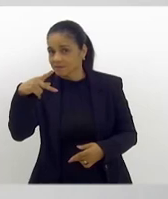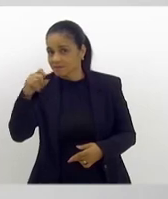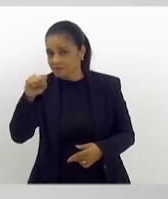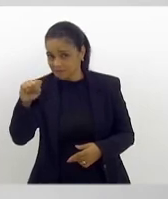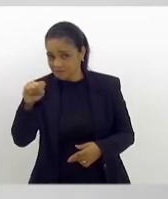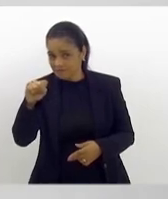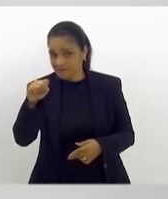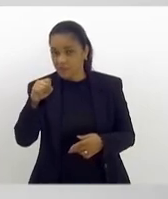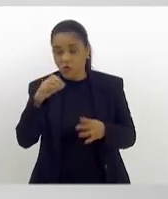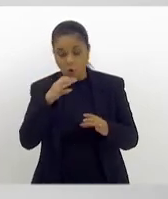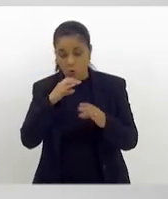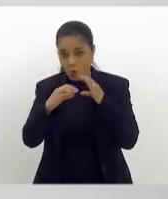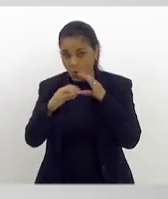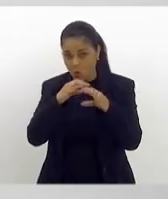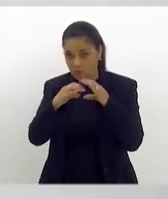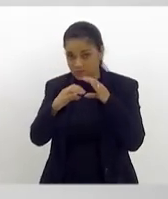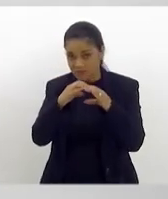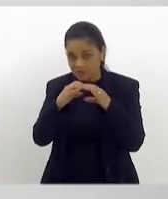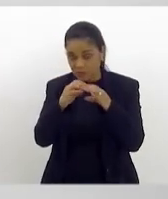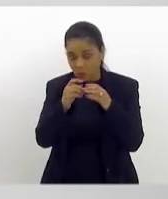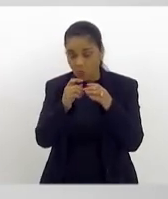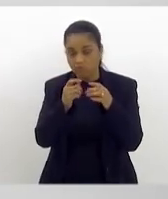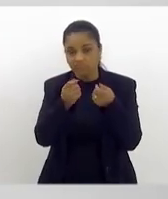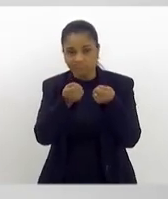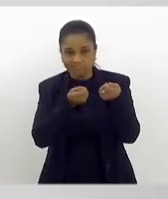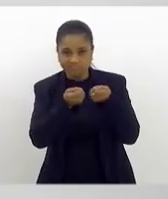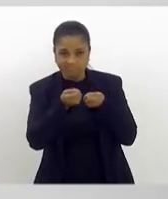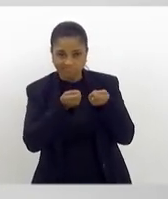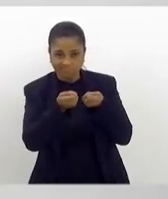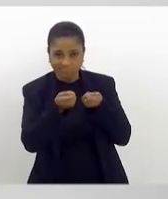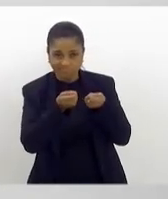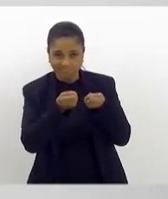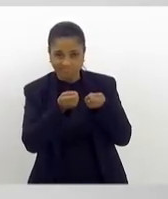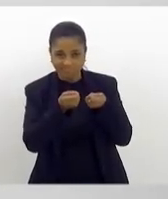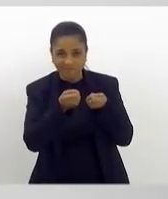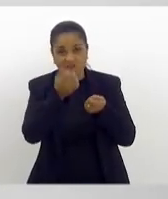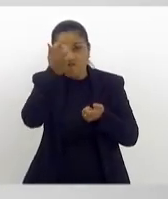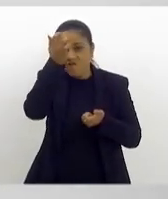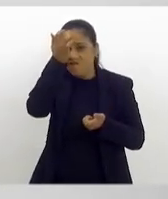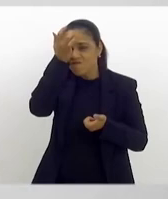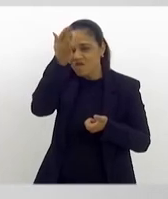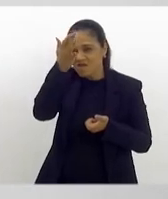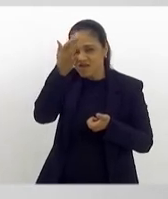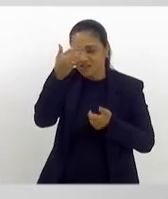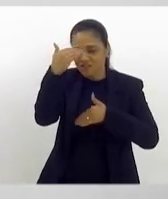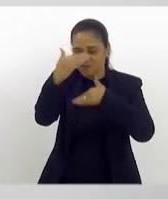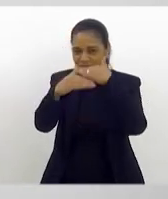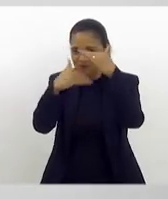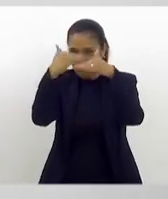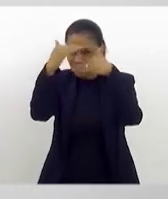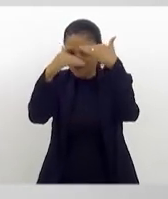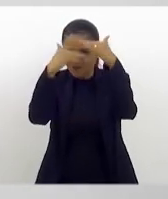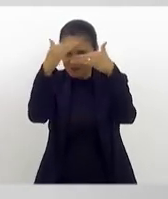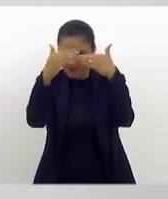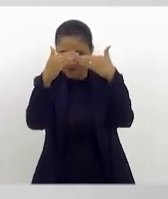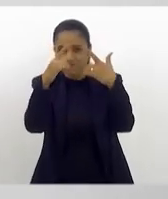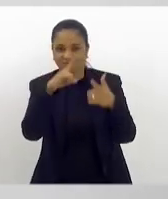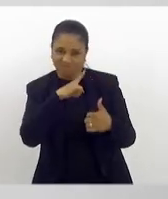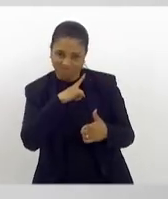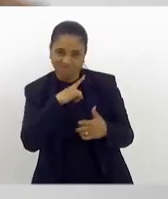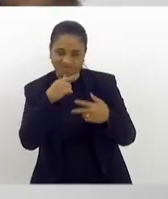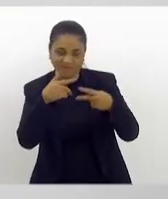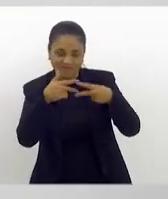se uma vez regulada, só vai trazer facilidade a quem tem mais sinapse,